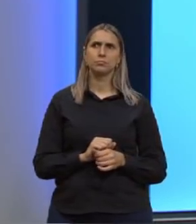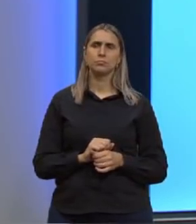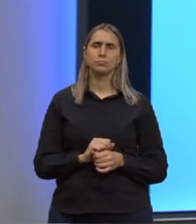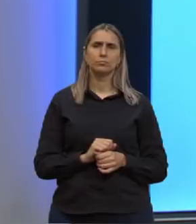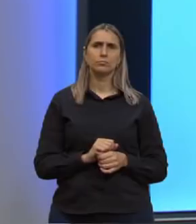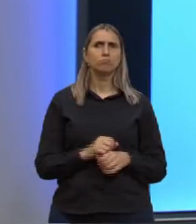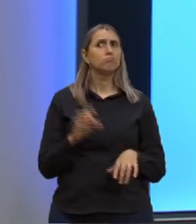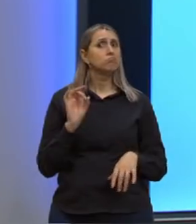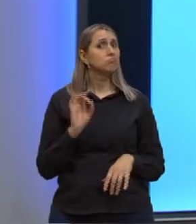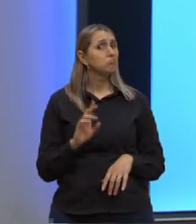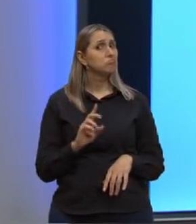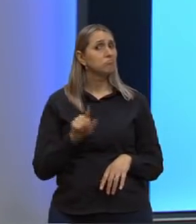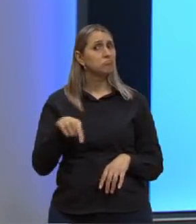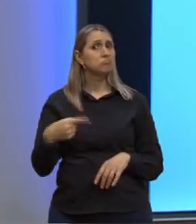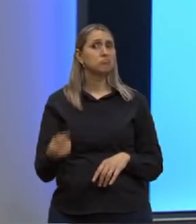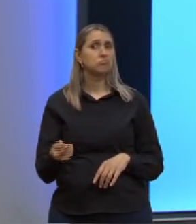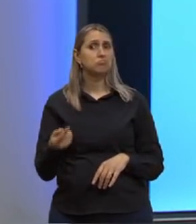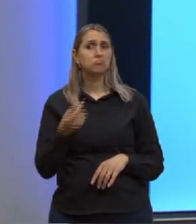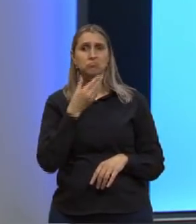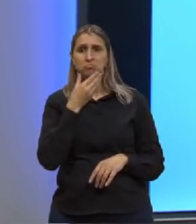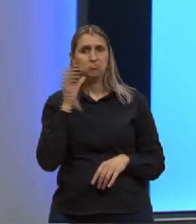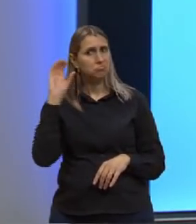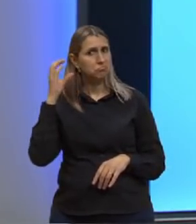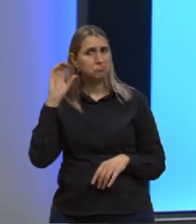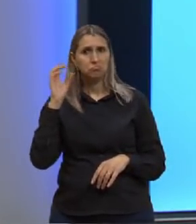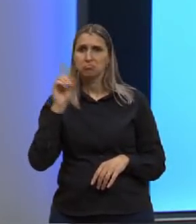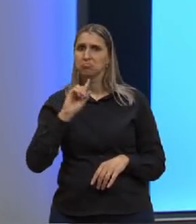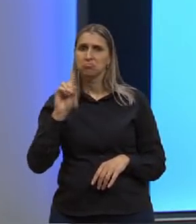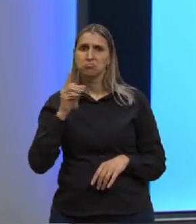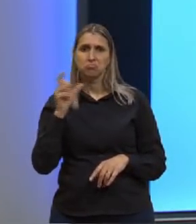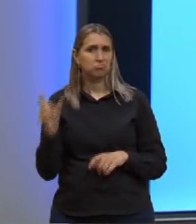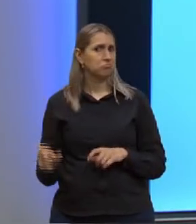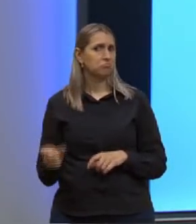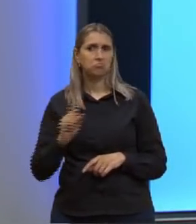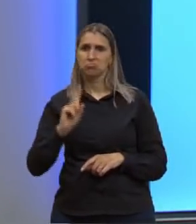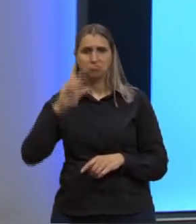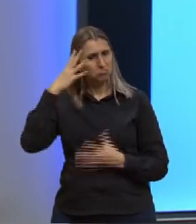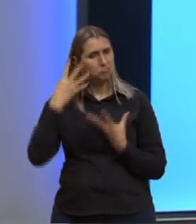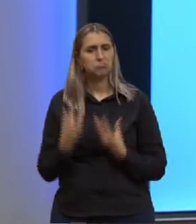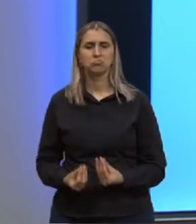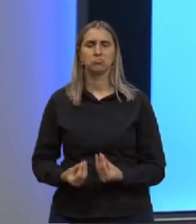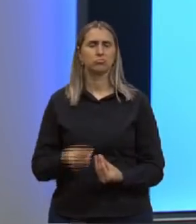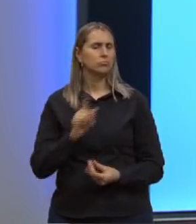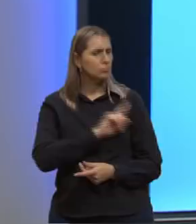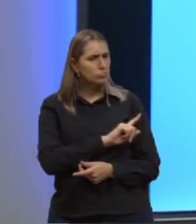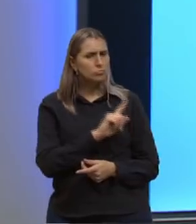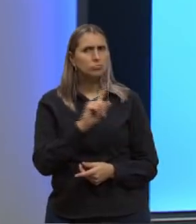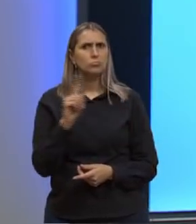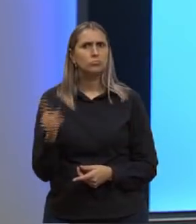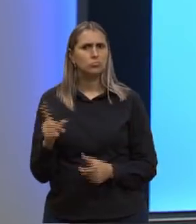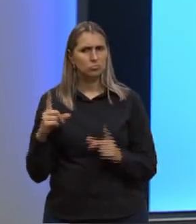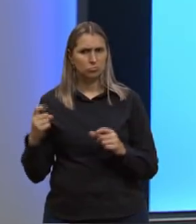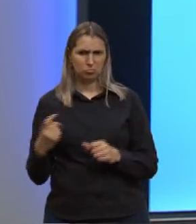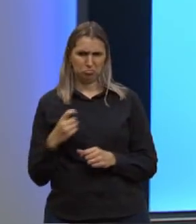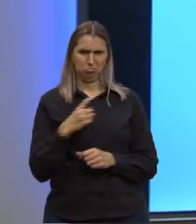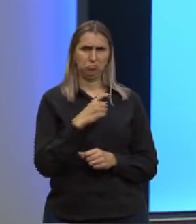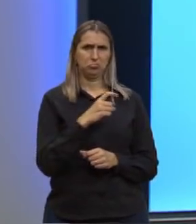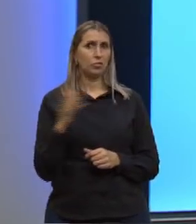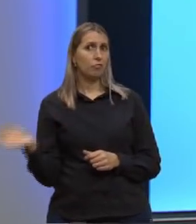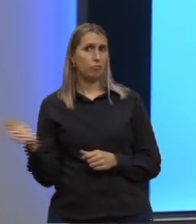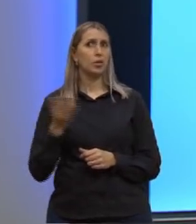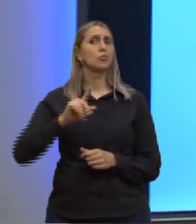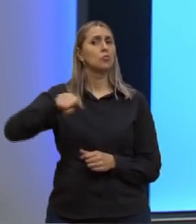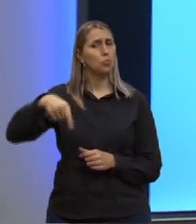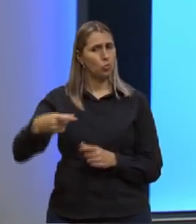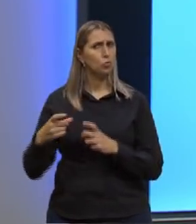Só que, alguns cientistas não concordavam e diziam, então, assim, que não, essas larvas vêm de